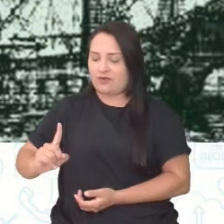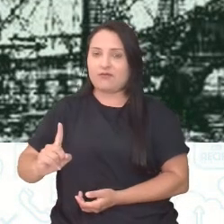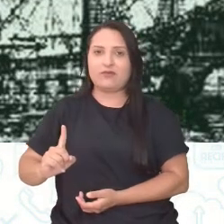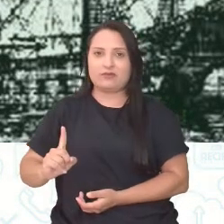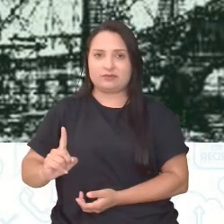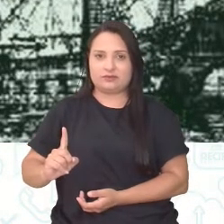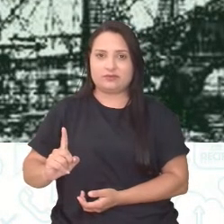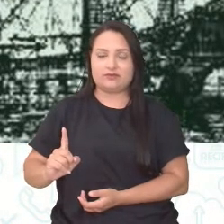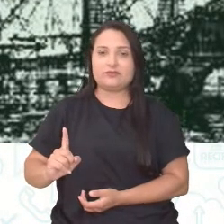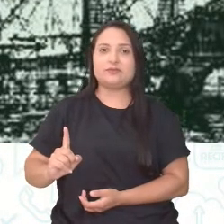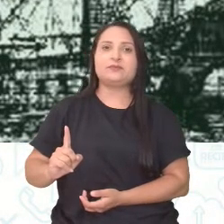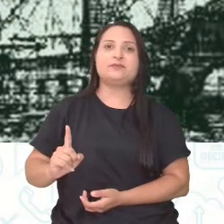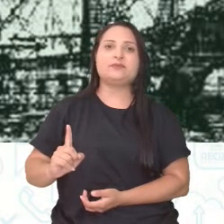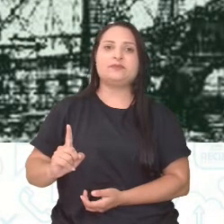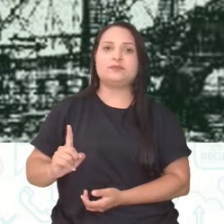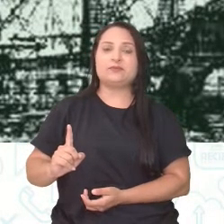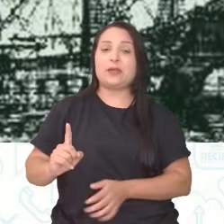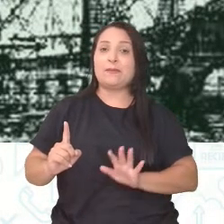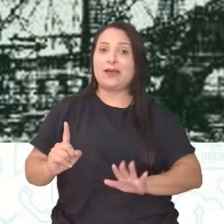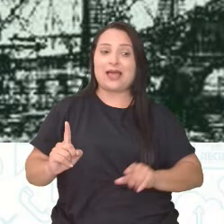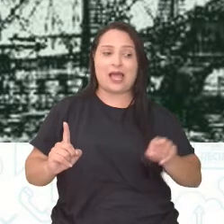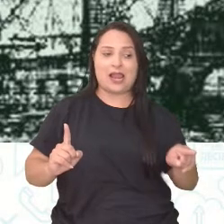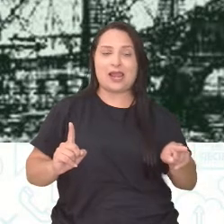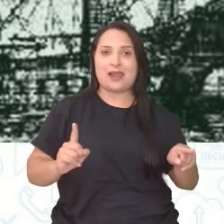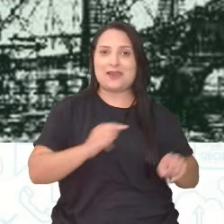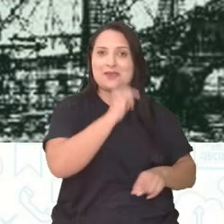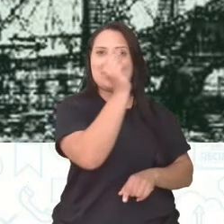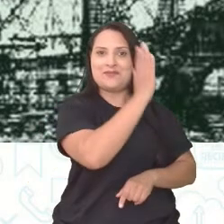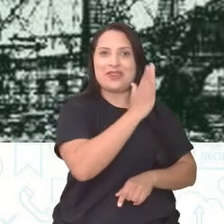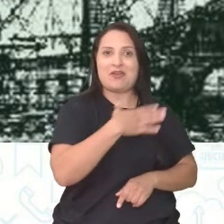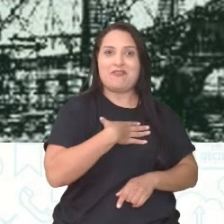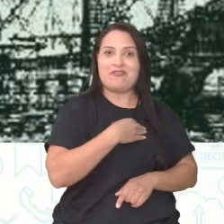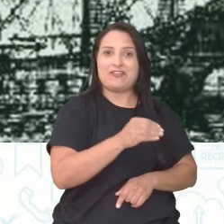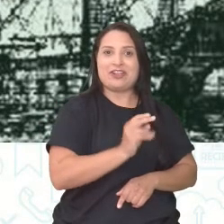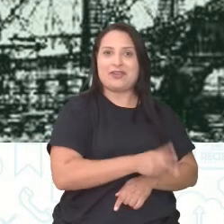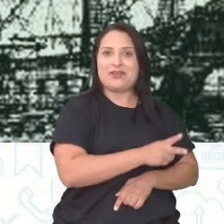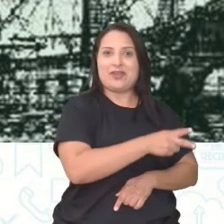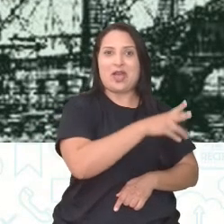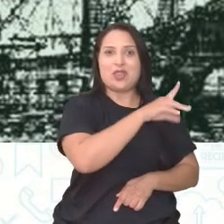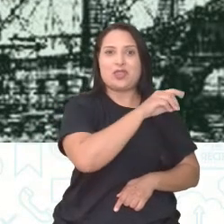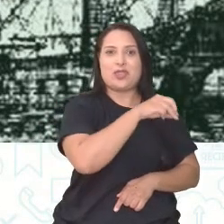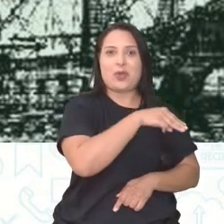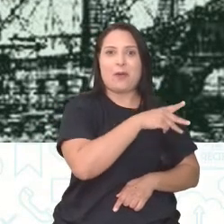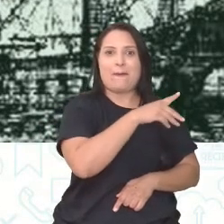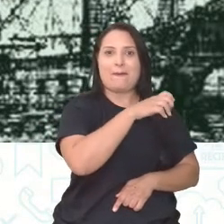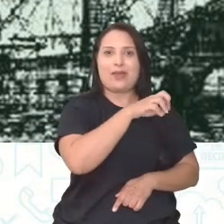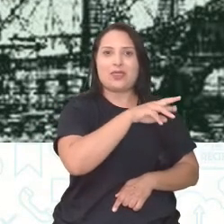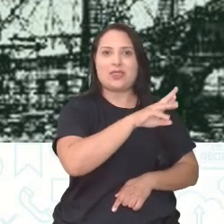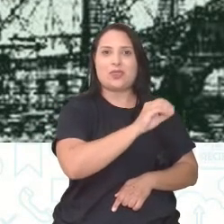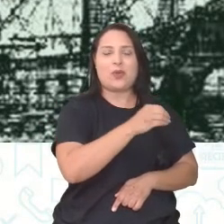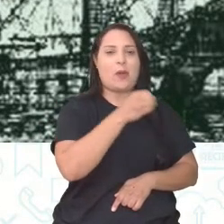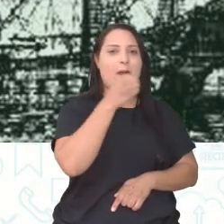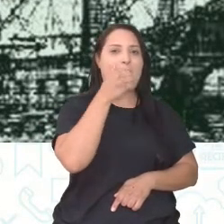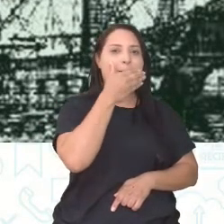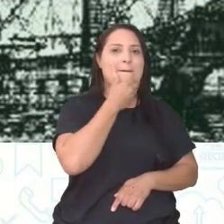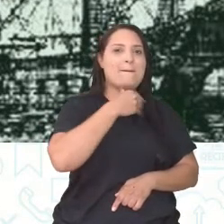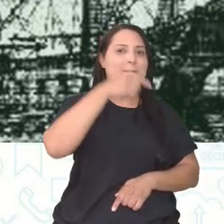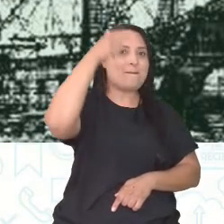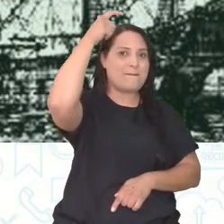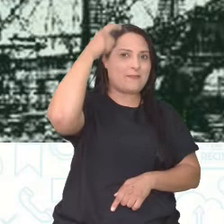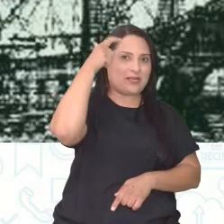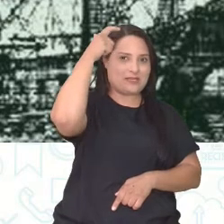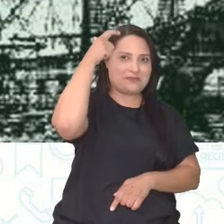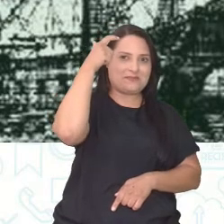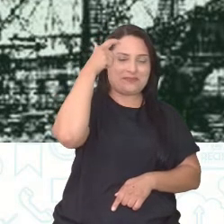deixou em seu lugar, no Brasil, o filho Dom Pedro. Olha aí. Olha aí como príncipe regente. Do